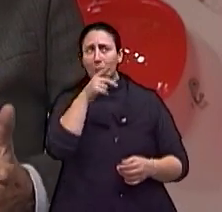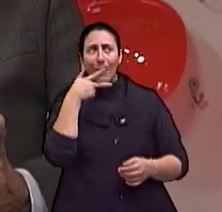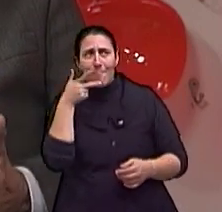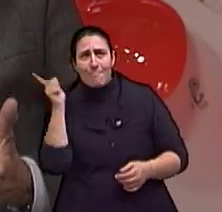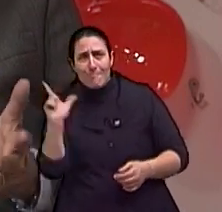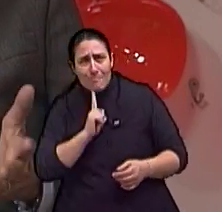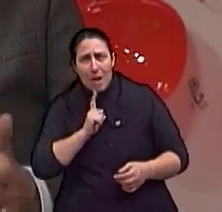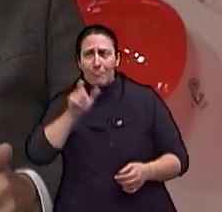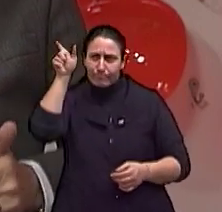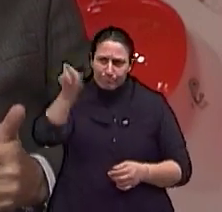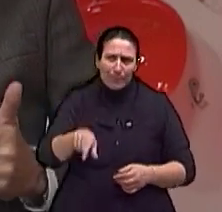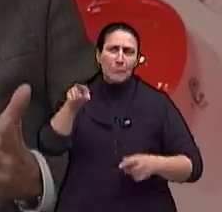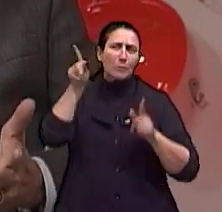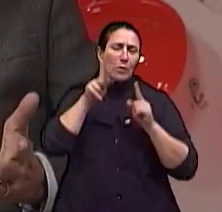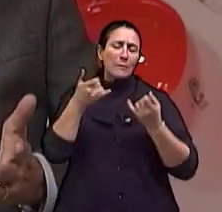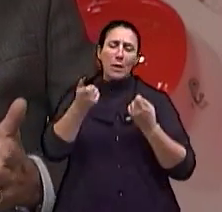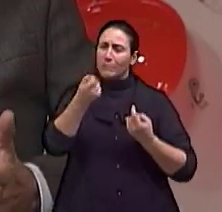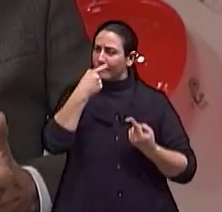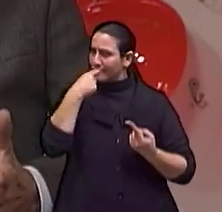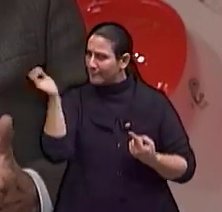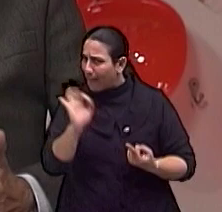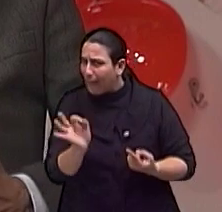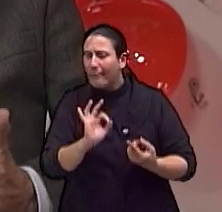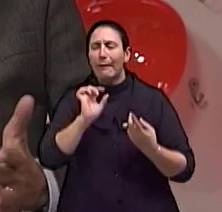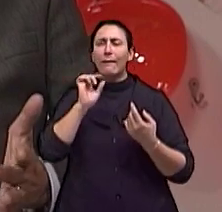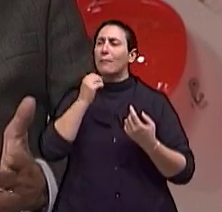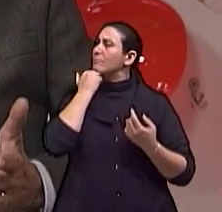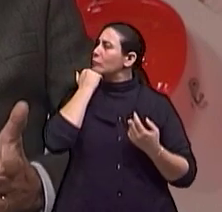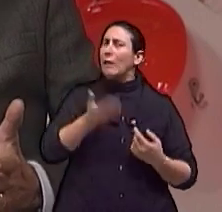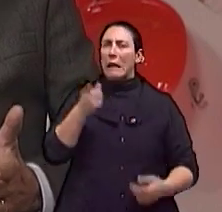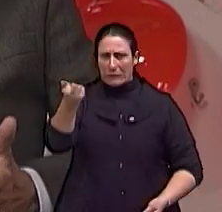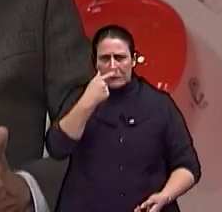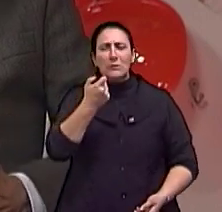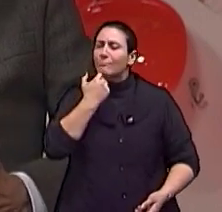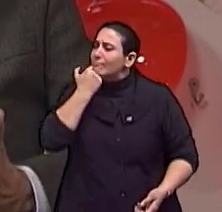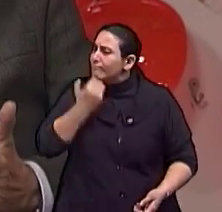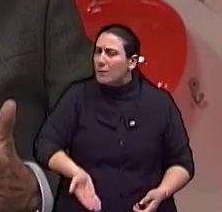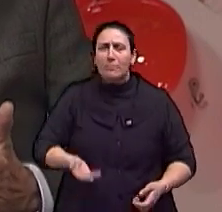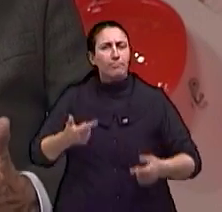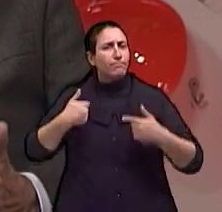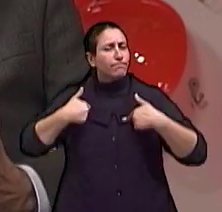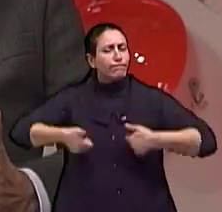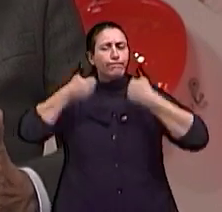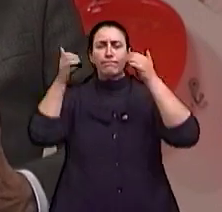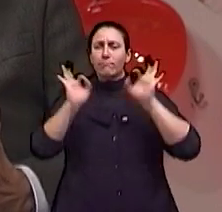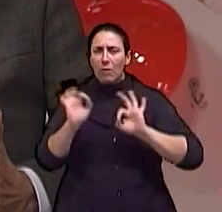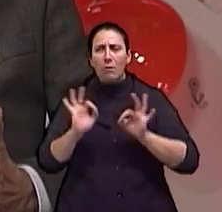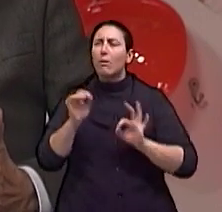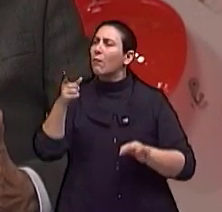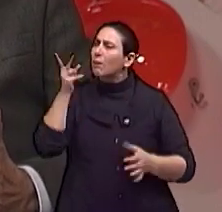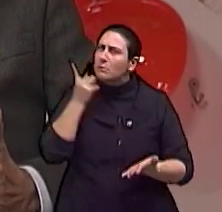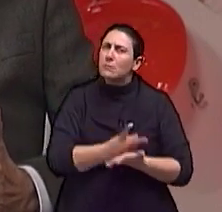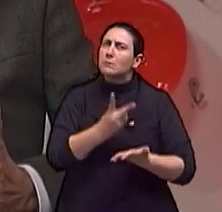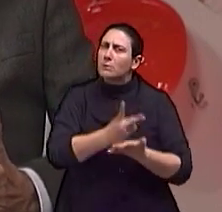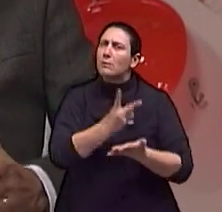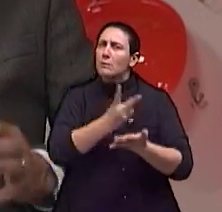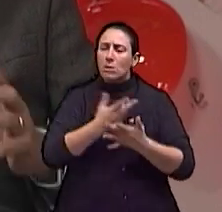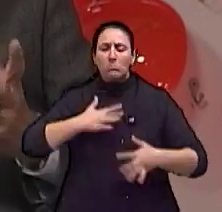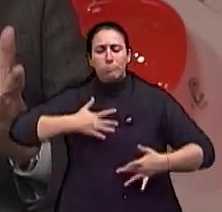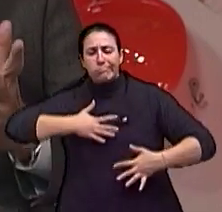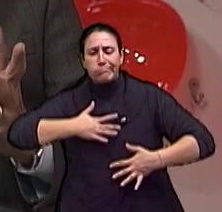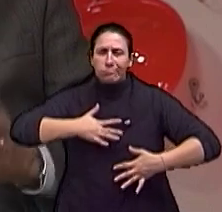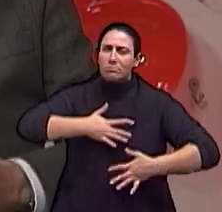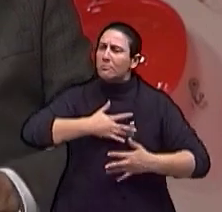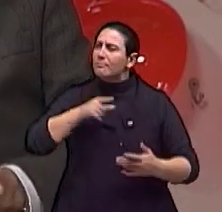quer dizer, o paciente responde ao remédio, tem para efeito, né? Já se passou o tempo necessário para ficar estabelecido que aquela doença realmente é a doença de Parkinson,